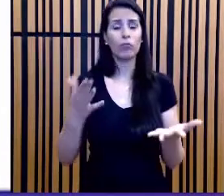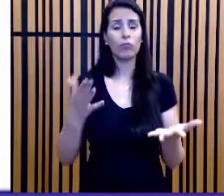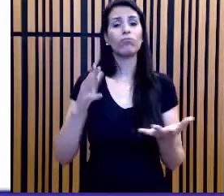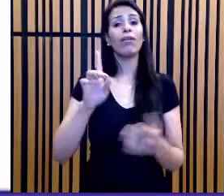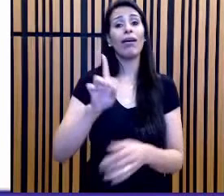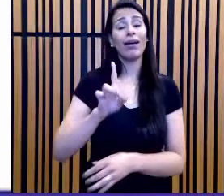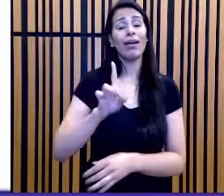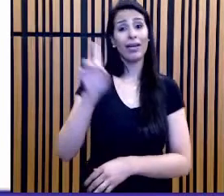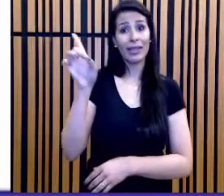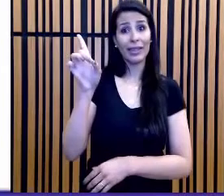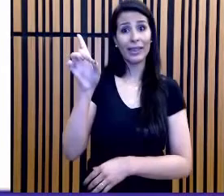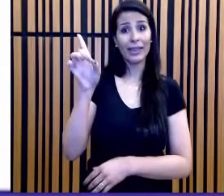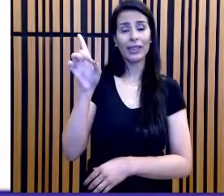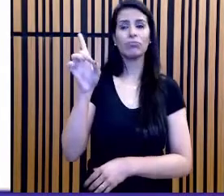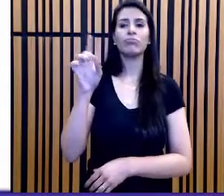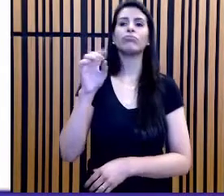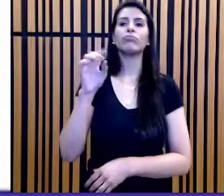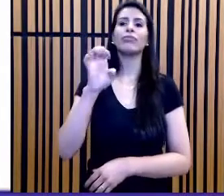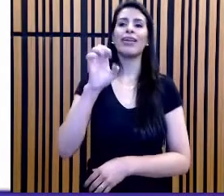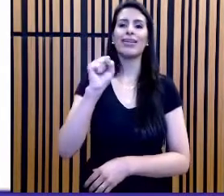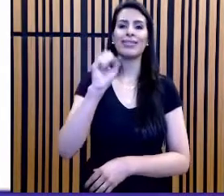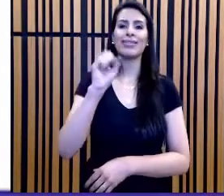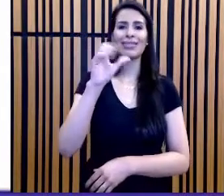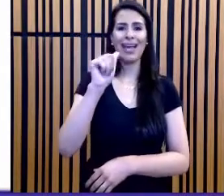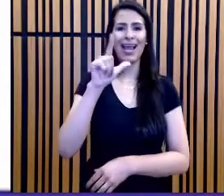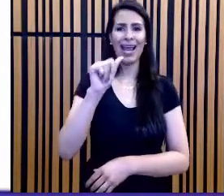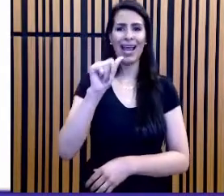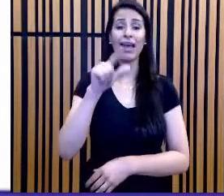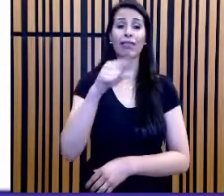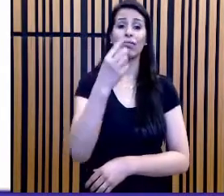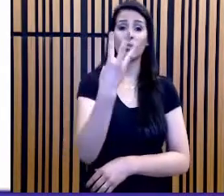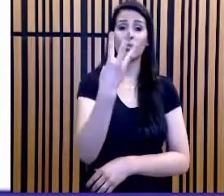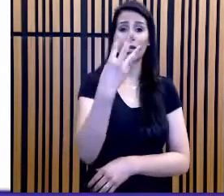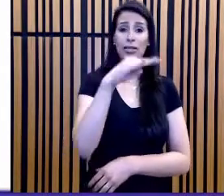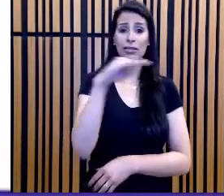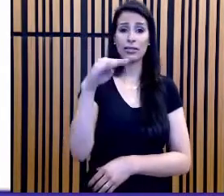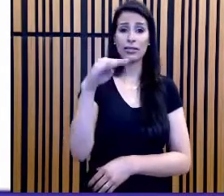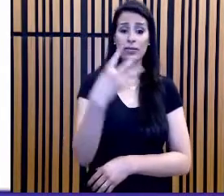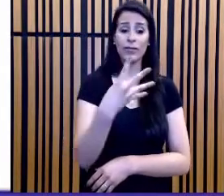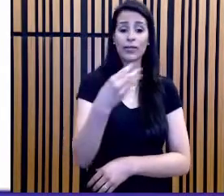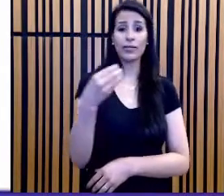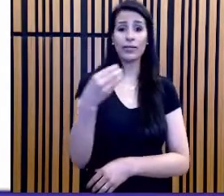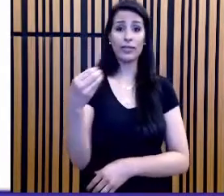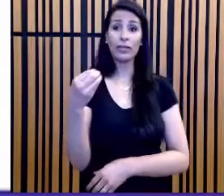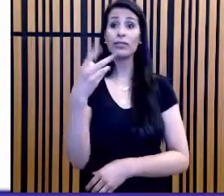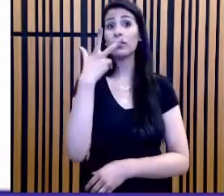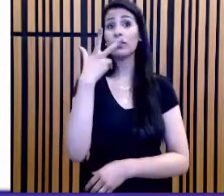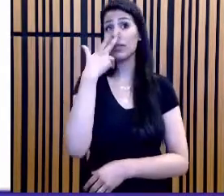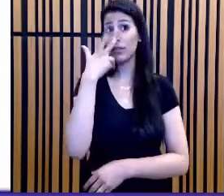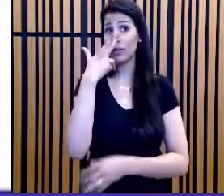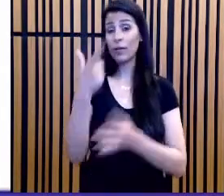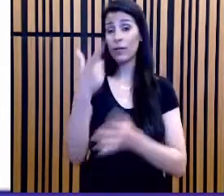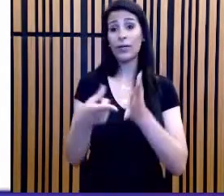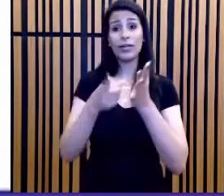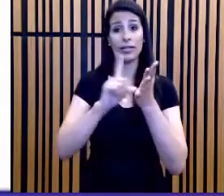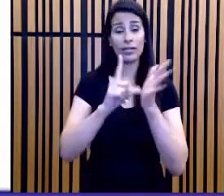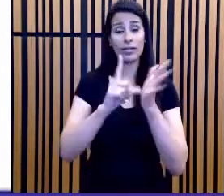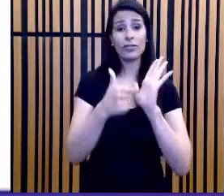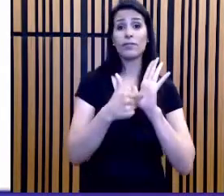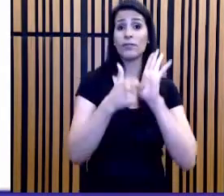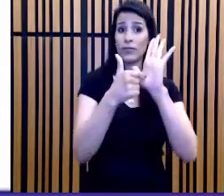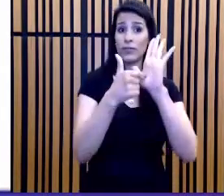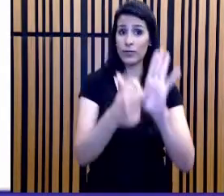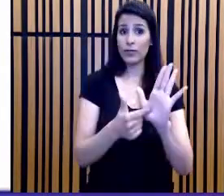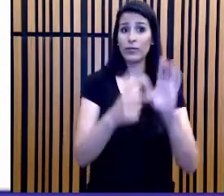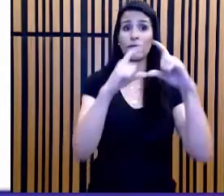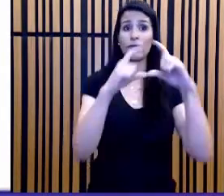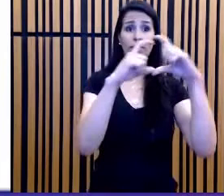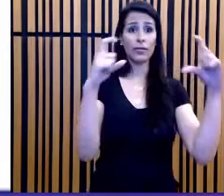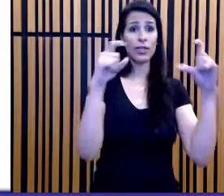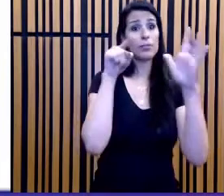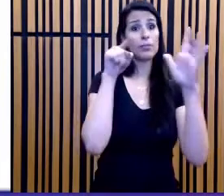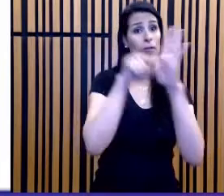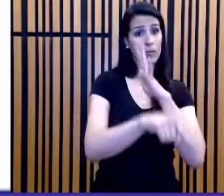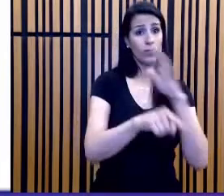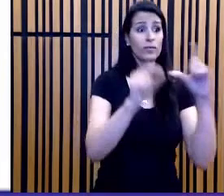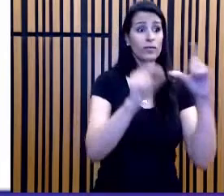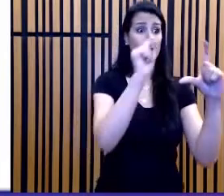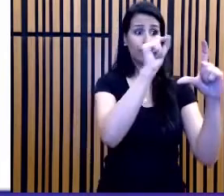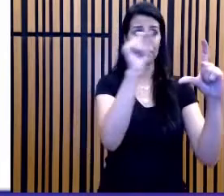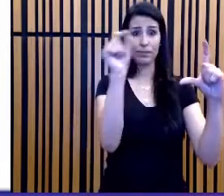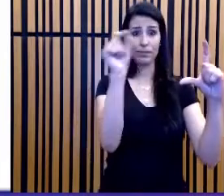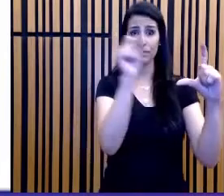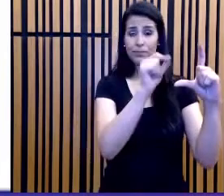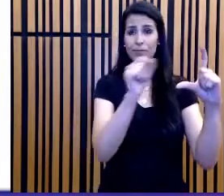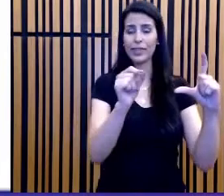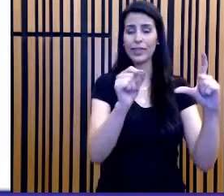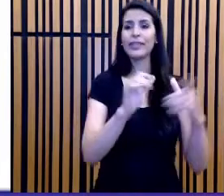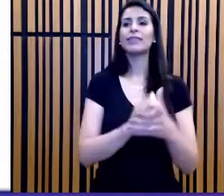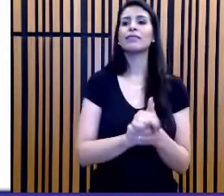escala vai ser igual a 3 sobre 400, como foi dado no enunciado, dado o quantitativo, portanto, anotado, relevante. Isso aqui